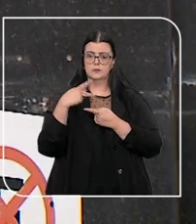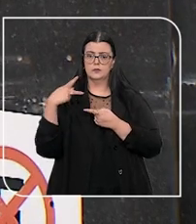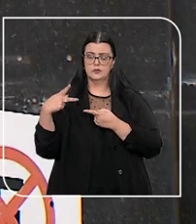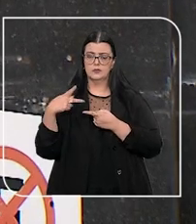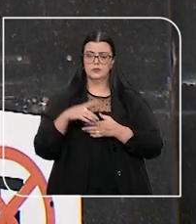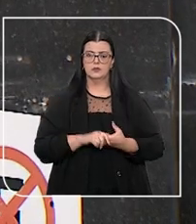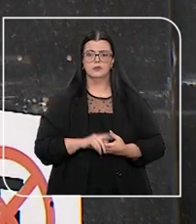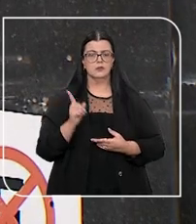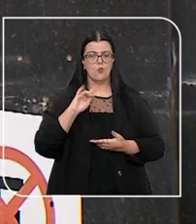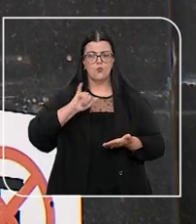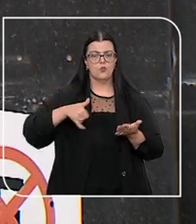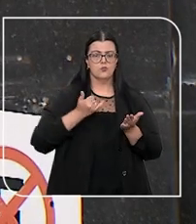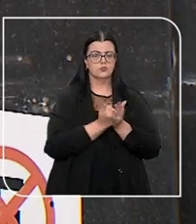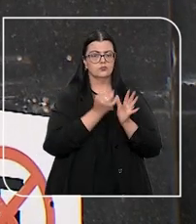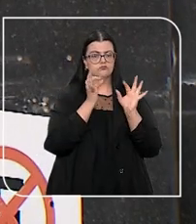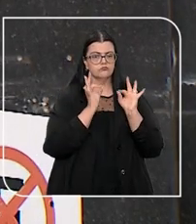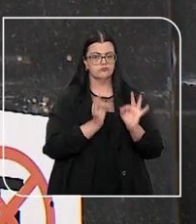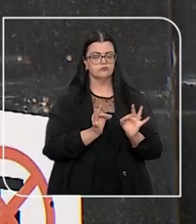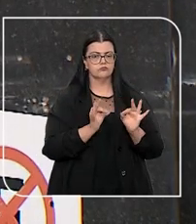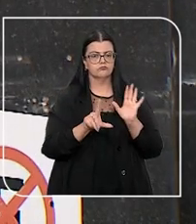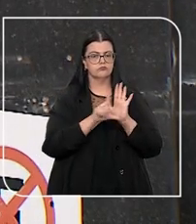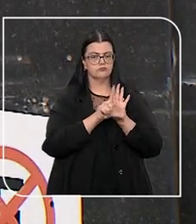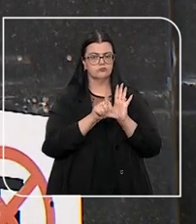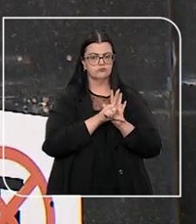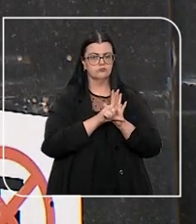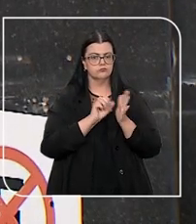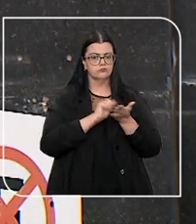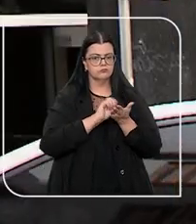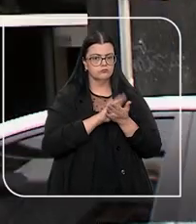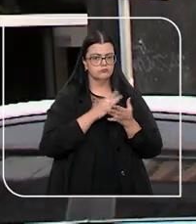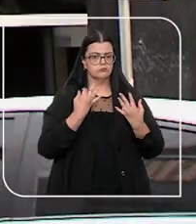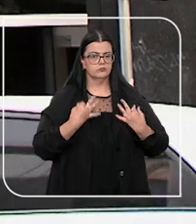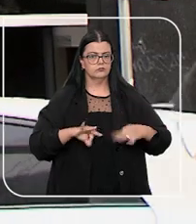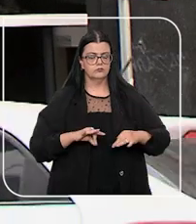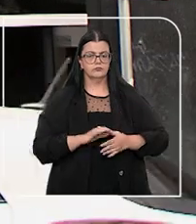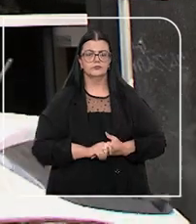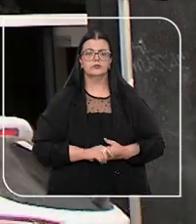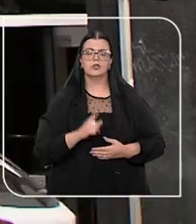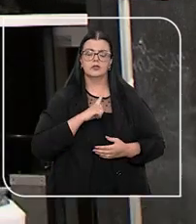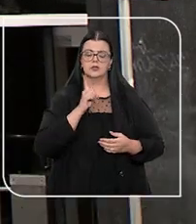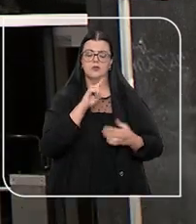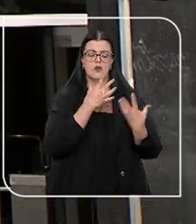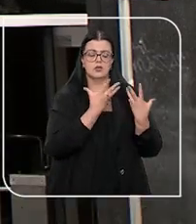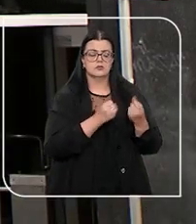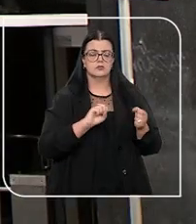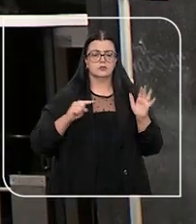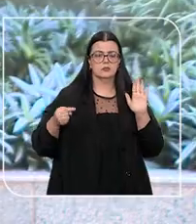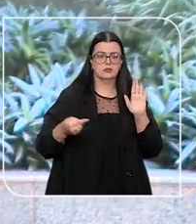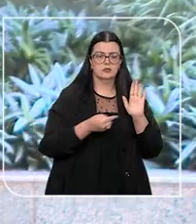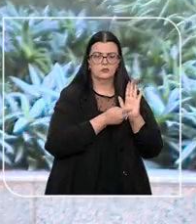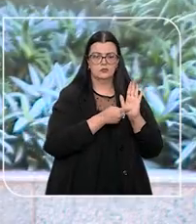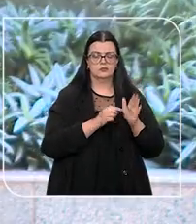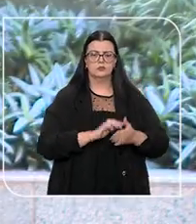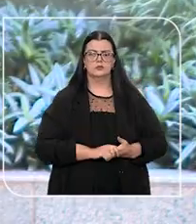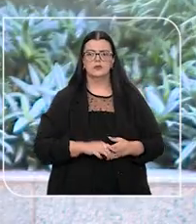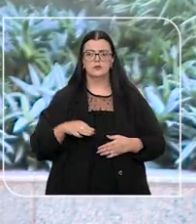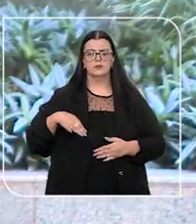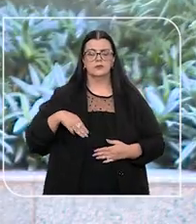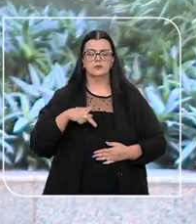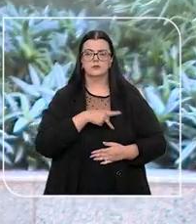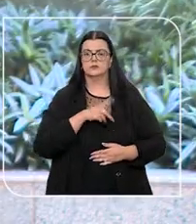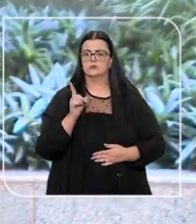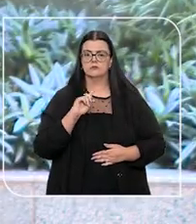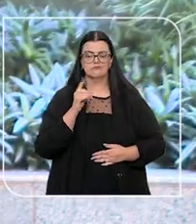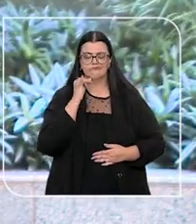de forma injustificada ou ilegalmente motivada, sob pena de rejeição da denúncia. O Ministério Público